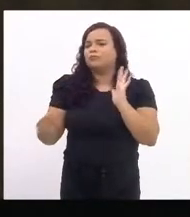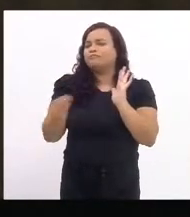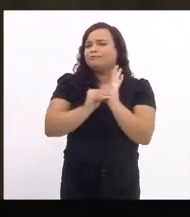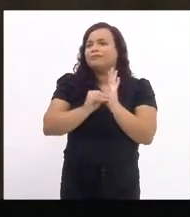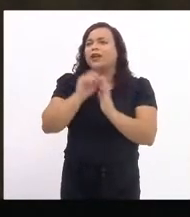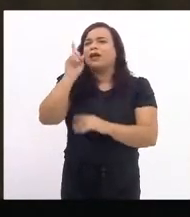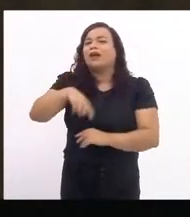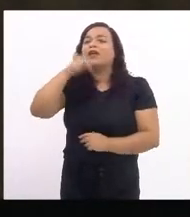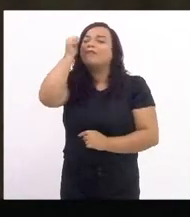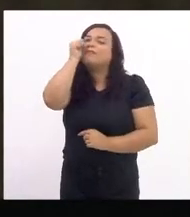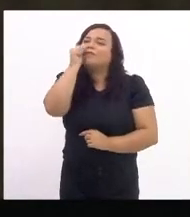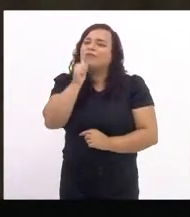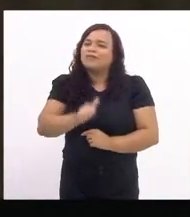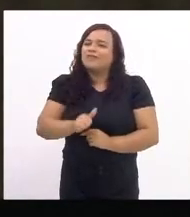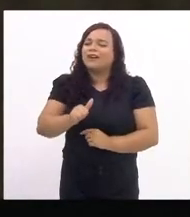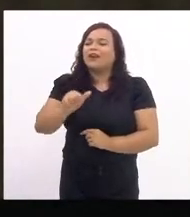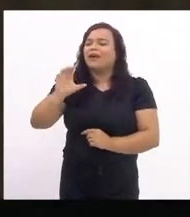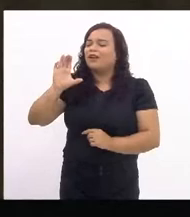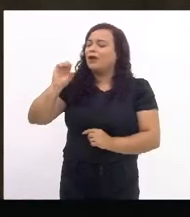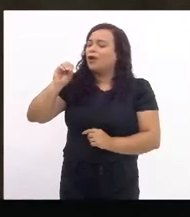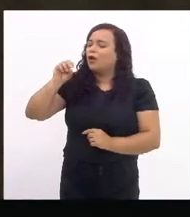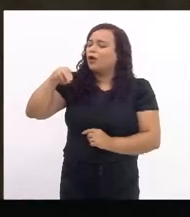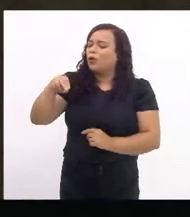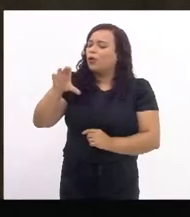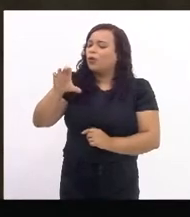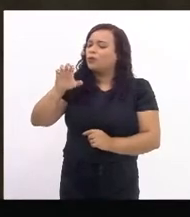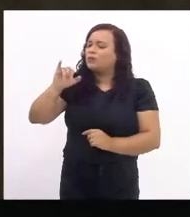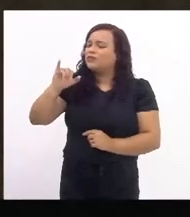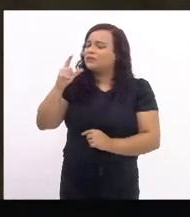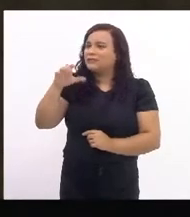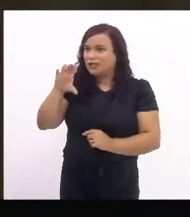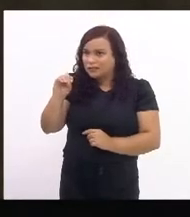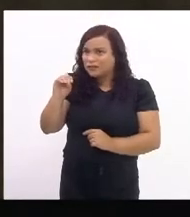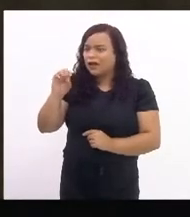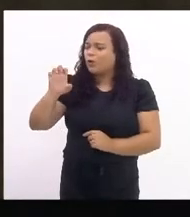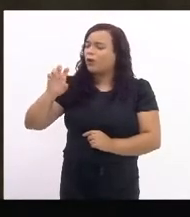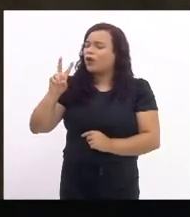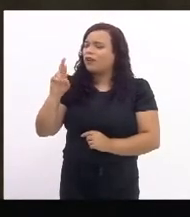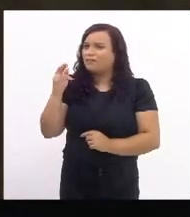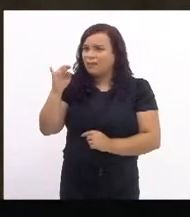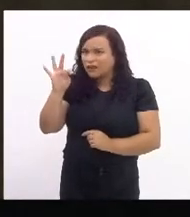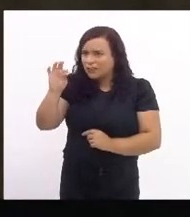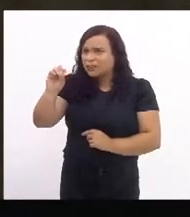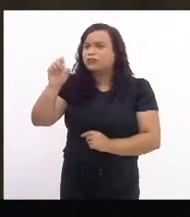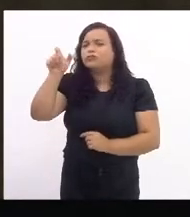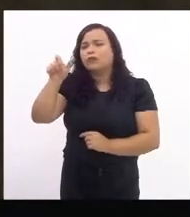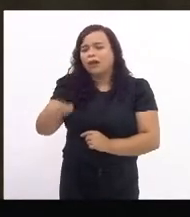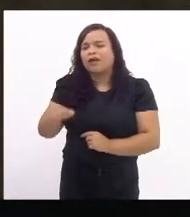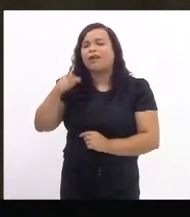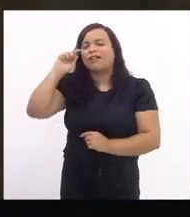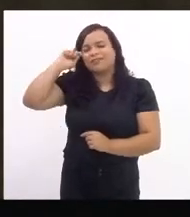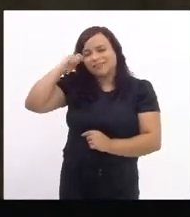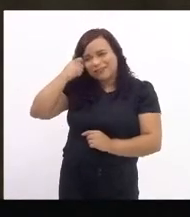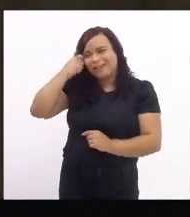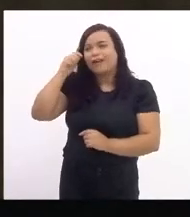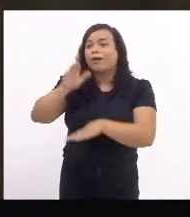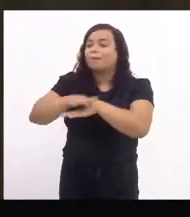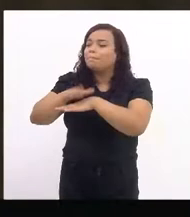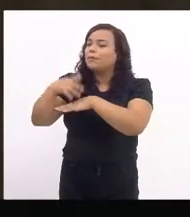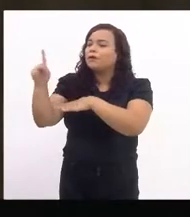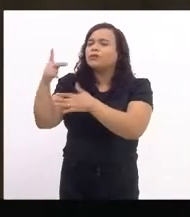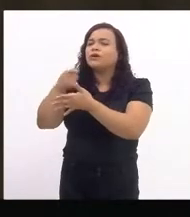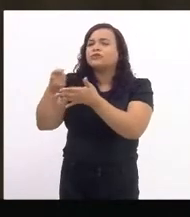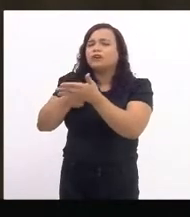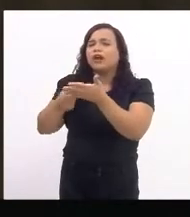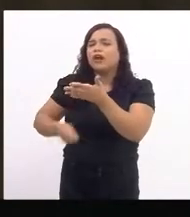literatura brasileira contemporânea, Conceição Evaristo, fiz menção ao seu romance Ponciá Vicenço, que narra a saga de uma